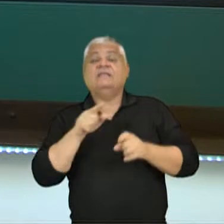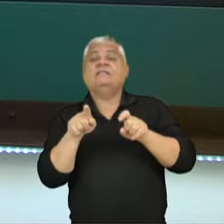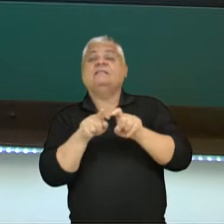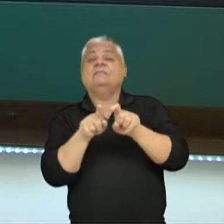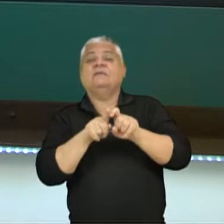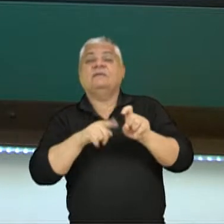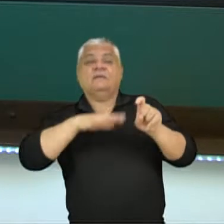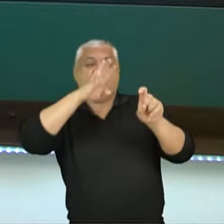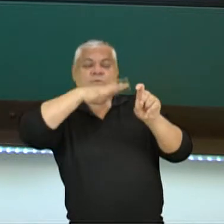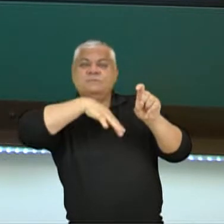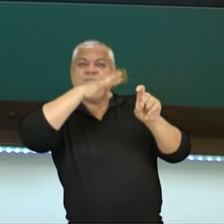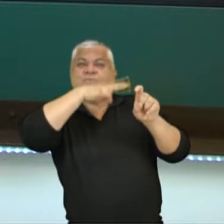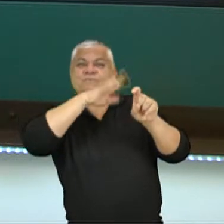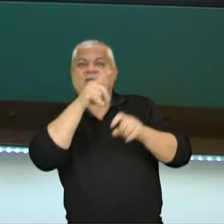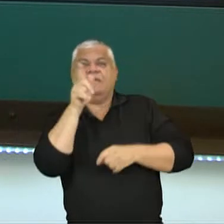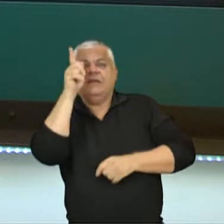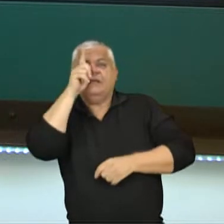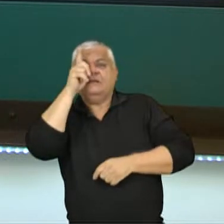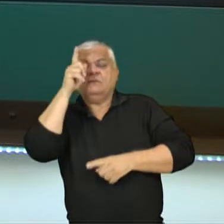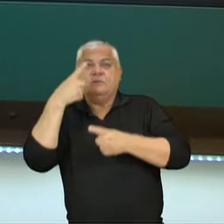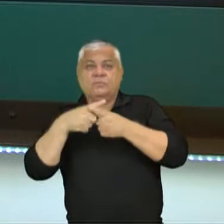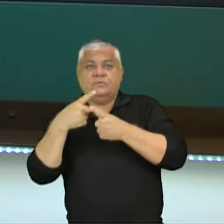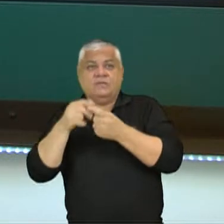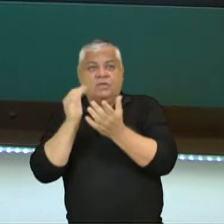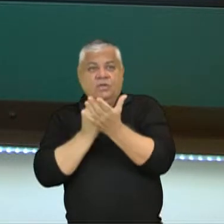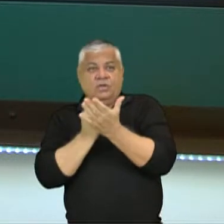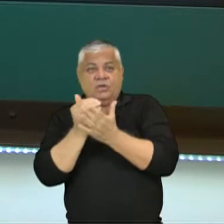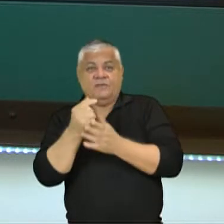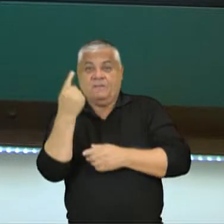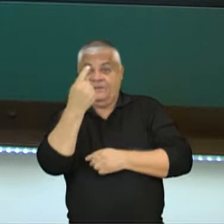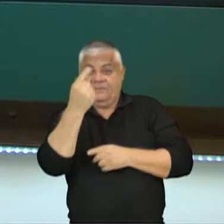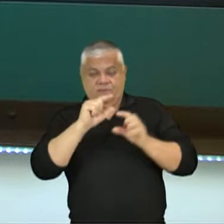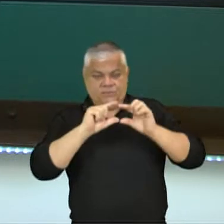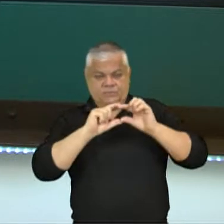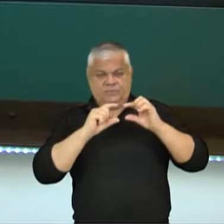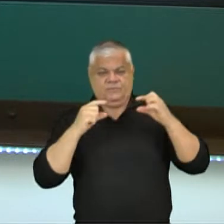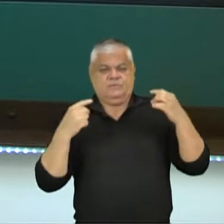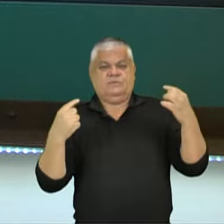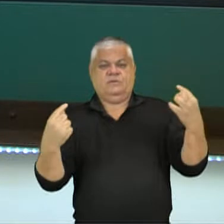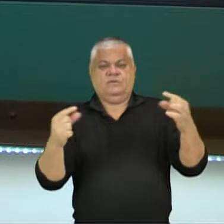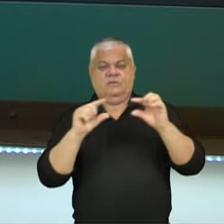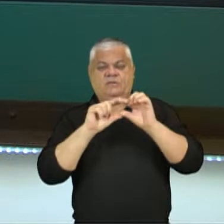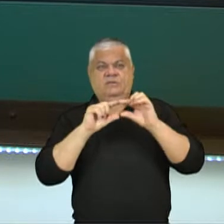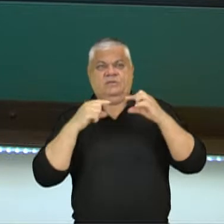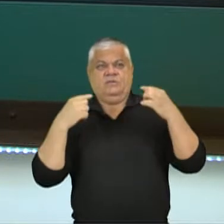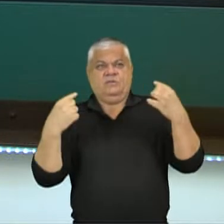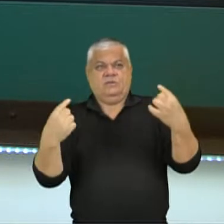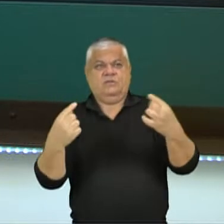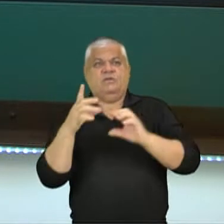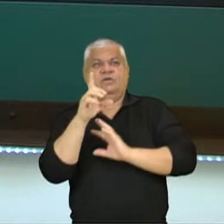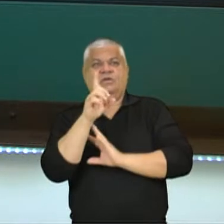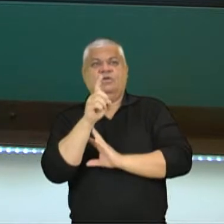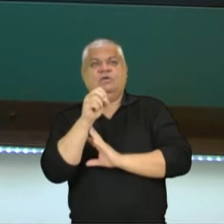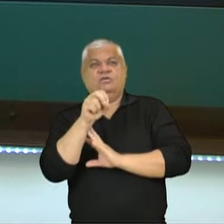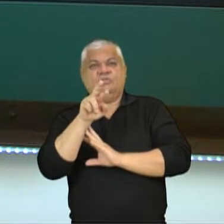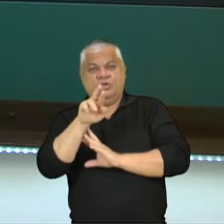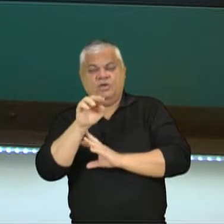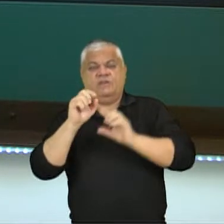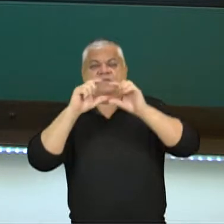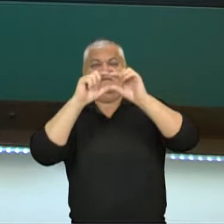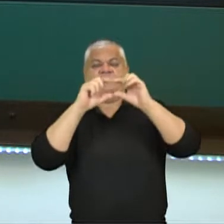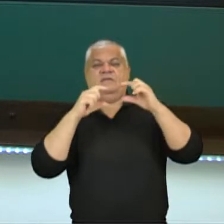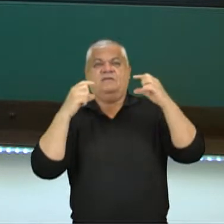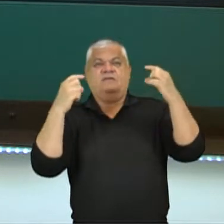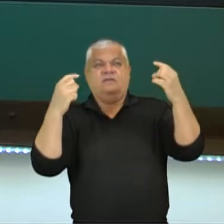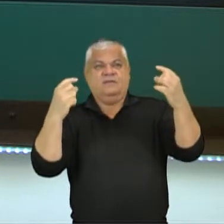exatamente à arquitetura grega, porque ele começa no primeiro momento como dórico, depois jônico, depois coríntio. Lembrando